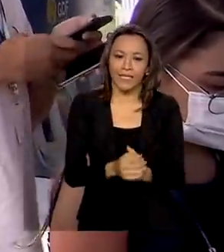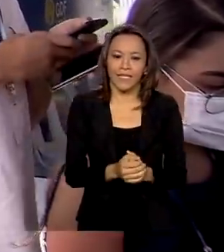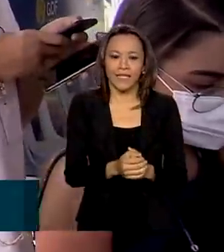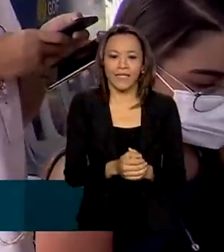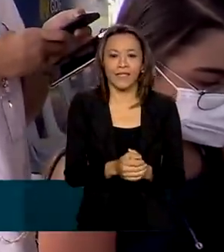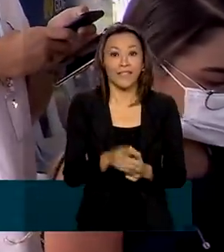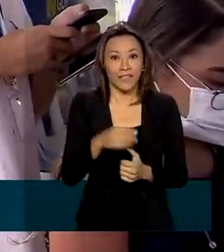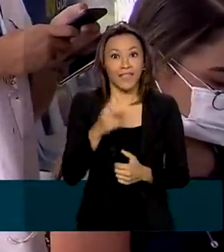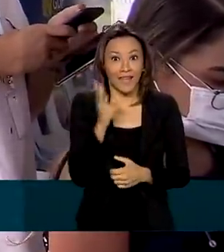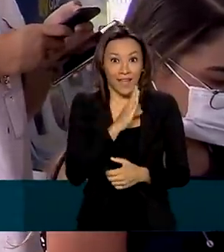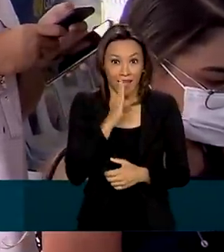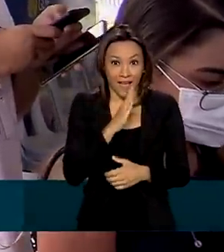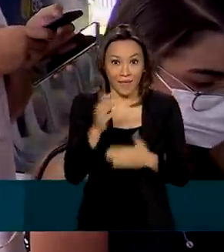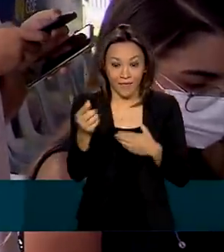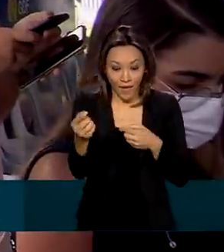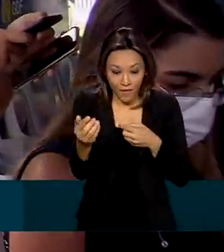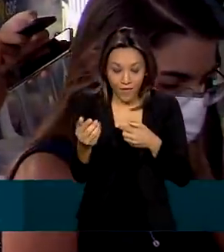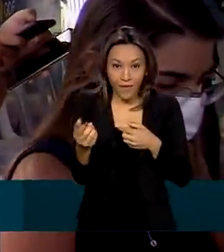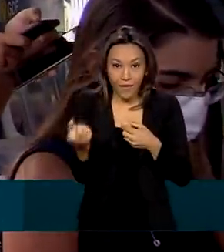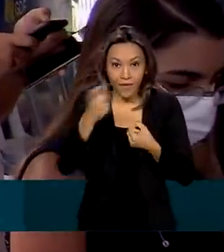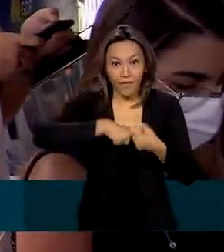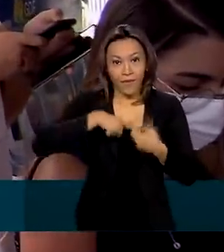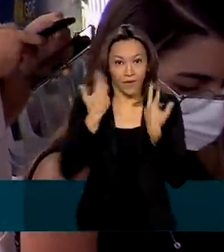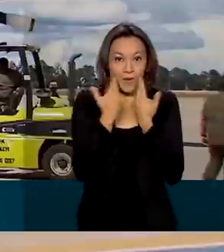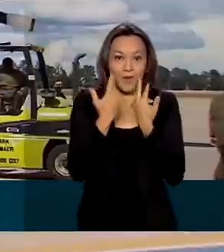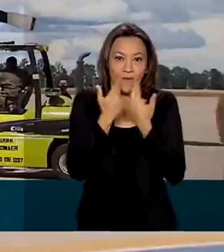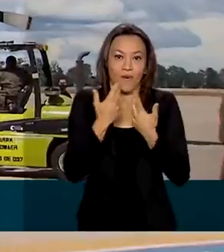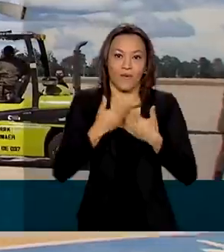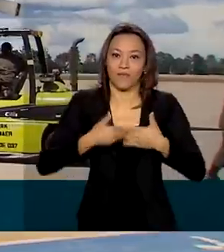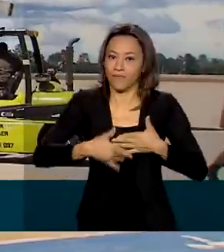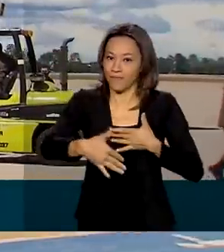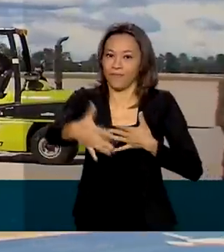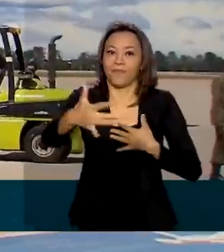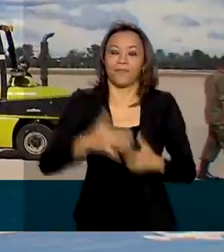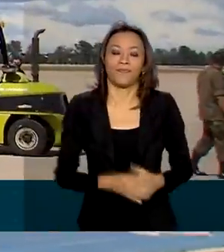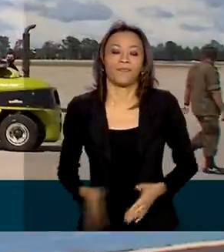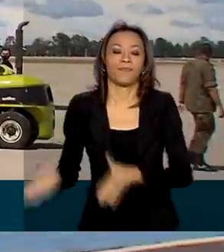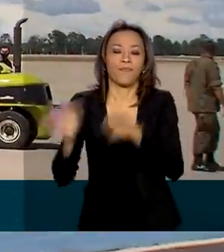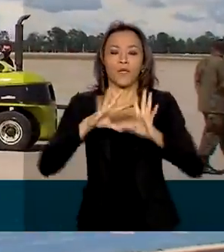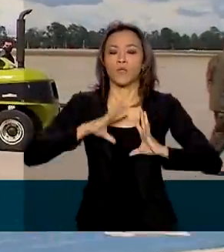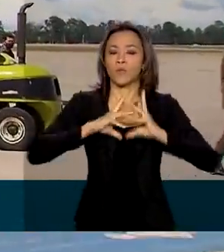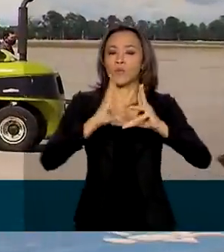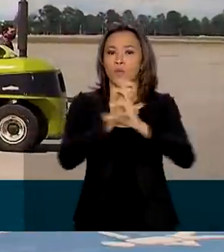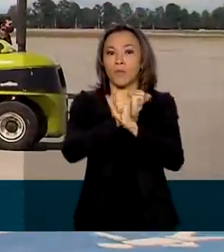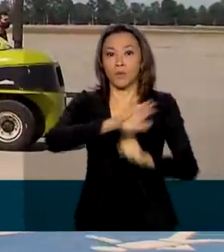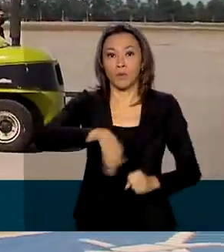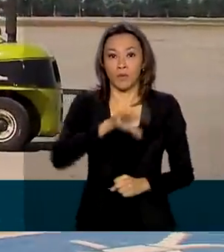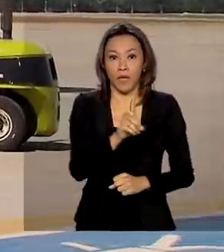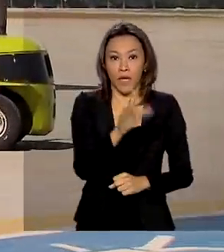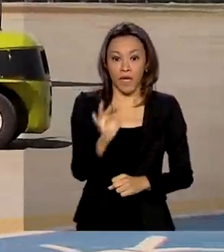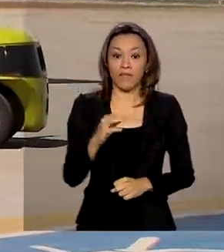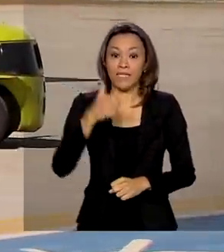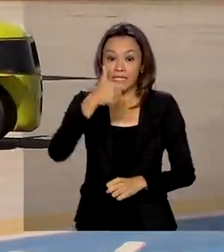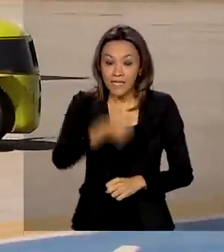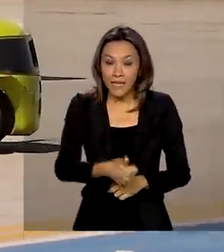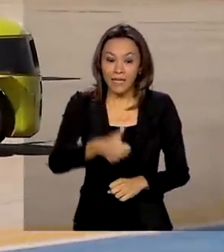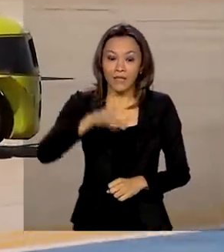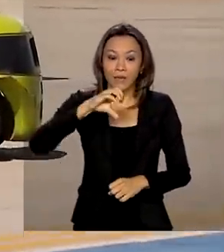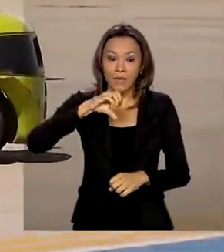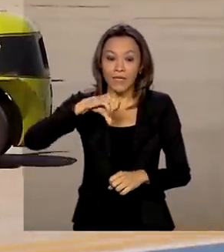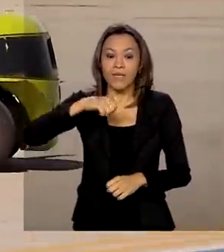sensação de que logo, logo, tudo vai estar voltando ao normal. Ao todo, o Distrito Federal recebeu 106.160